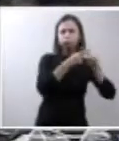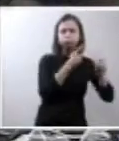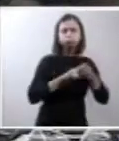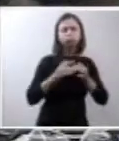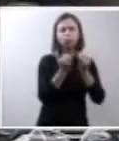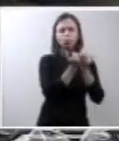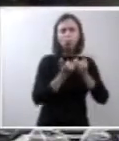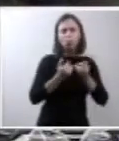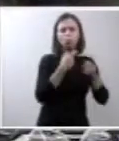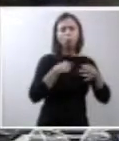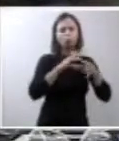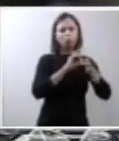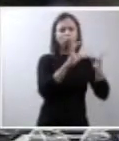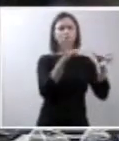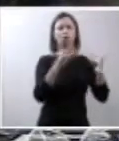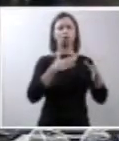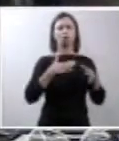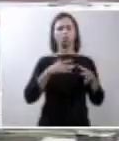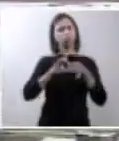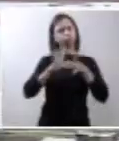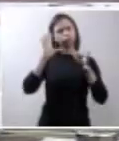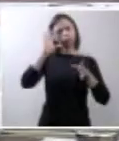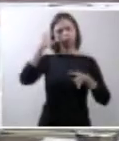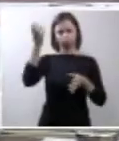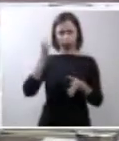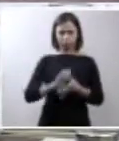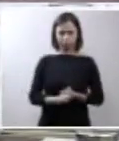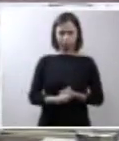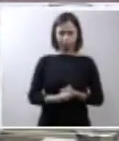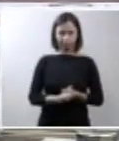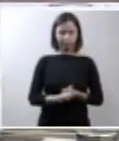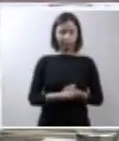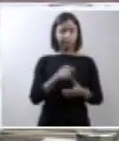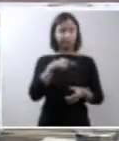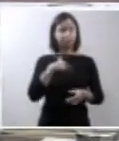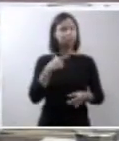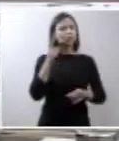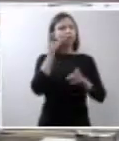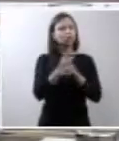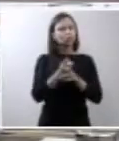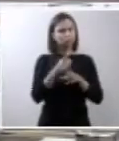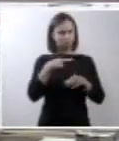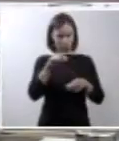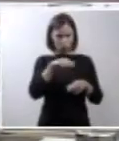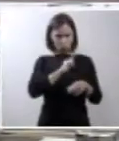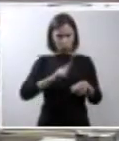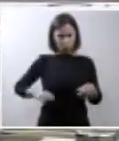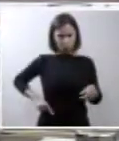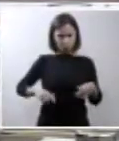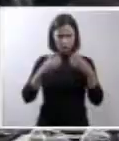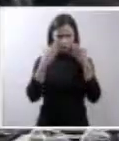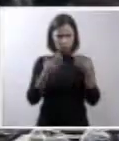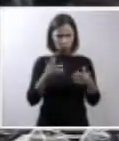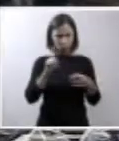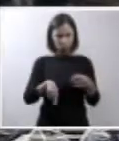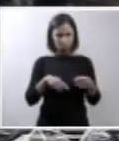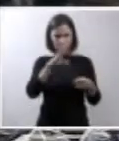livre para decidir. o seu diagnóstico de anencefalia foi feita na rede pública no SUS?